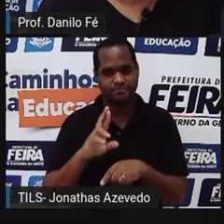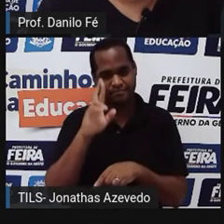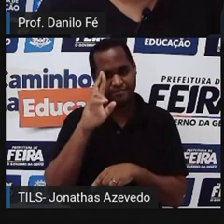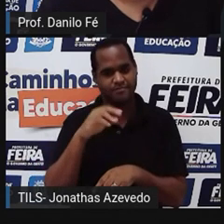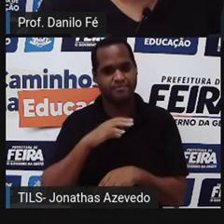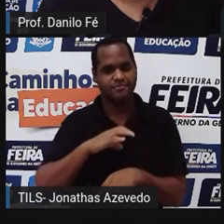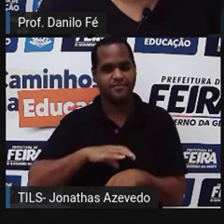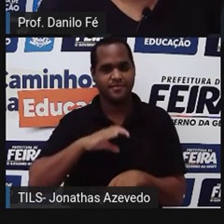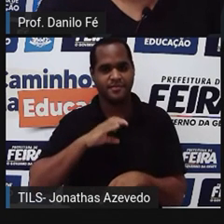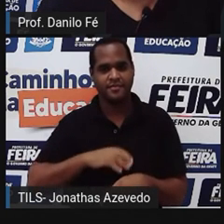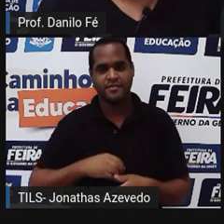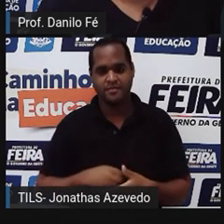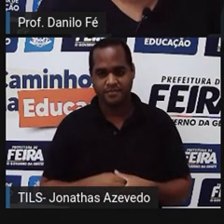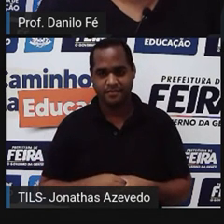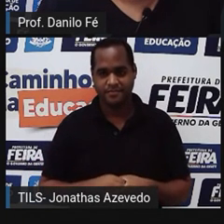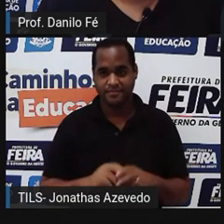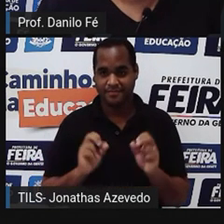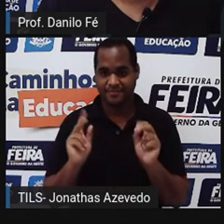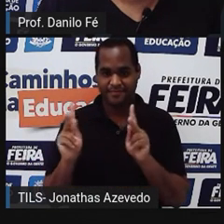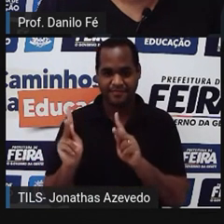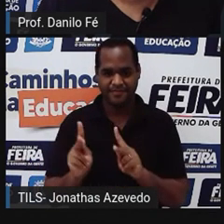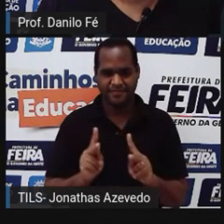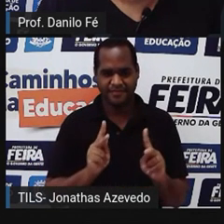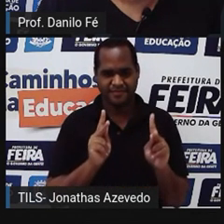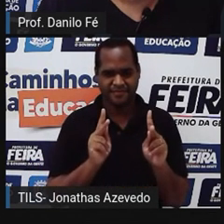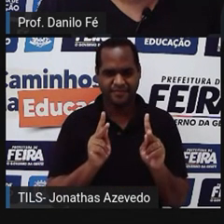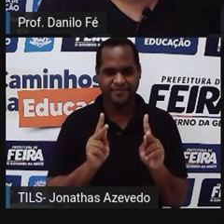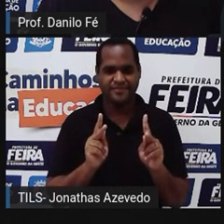português. Bem,